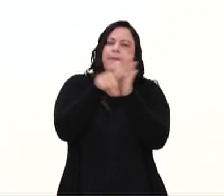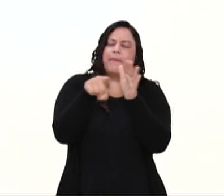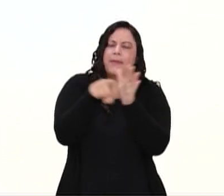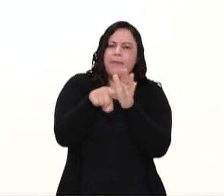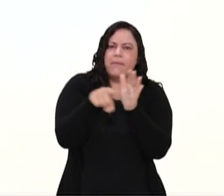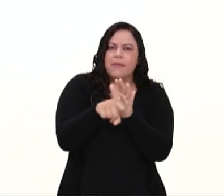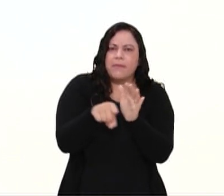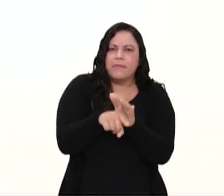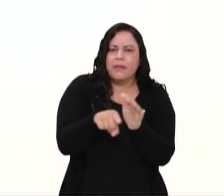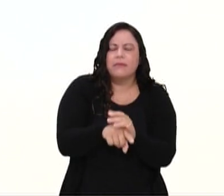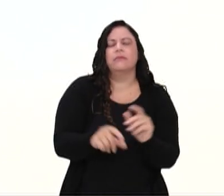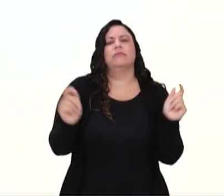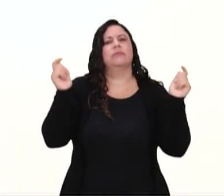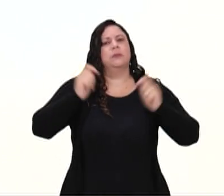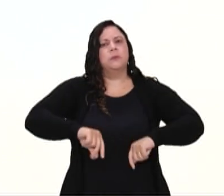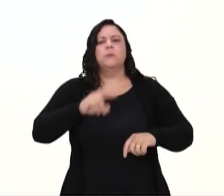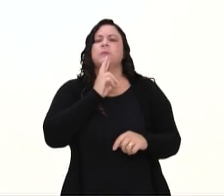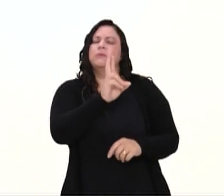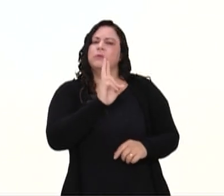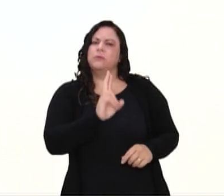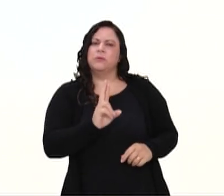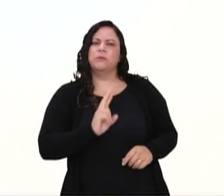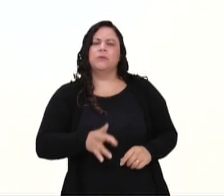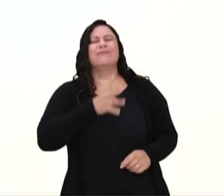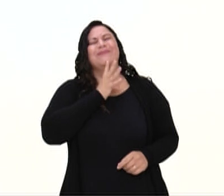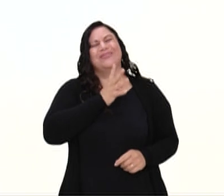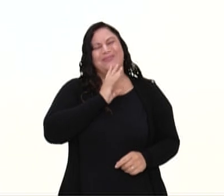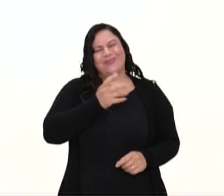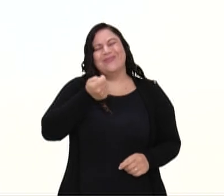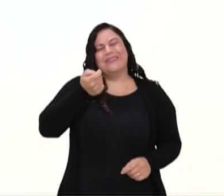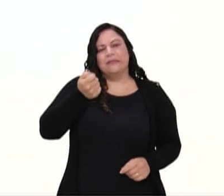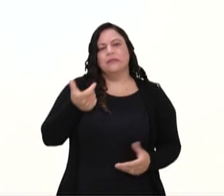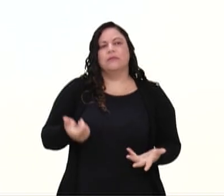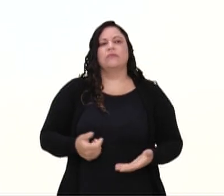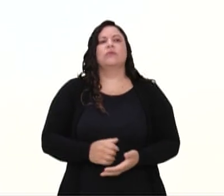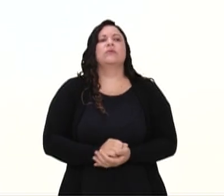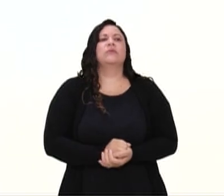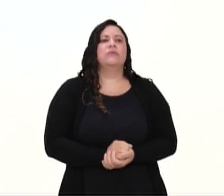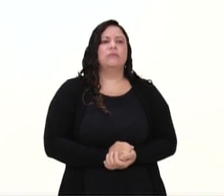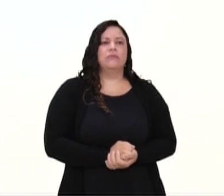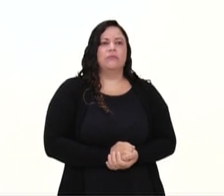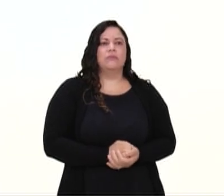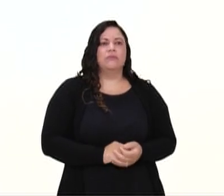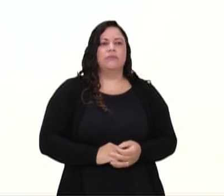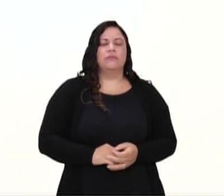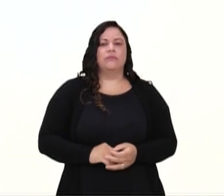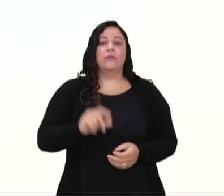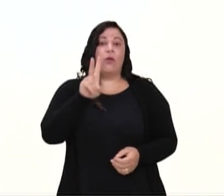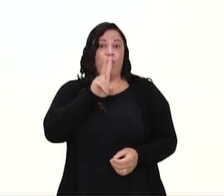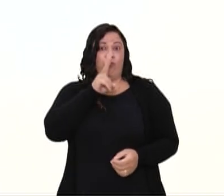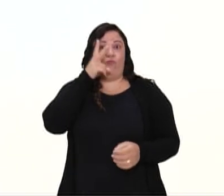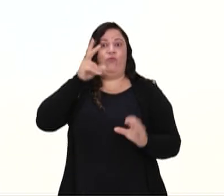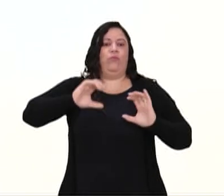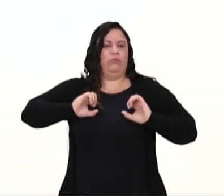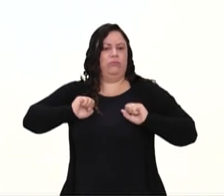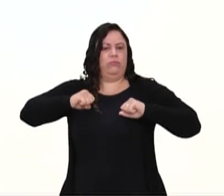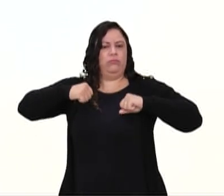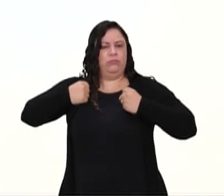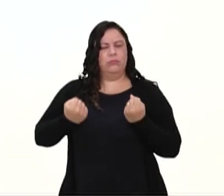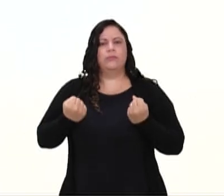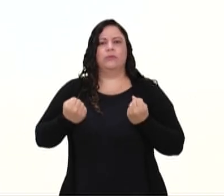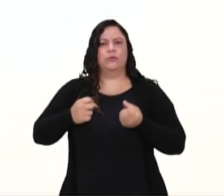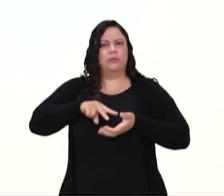pra você, pra você, ele te conhecer um pouquinho. Testes de força e de resistência, pra saber